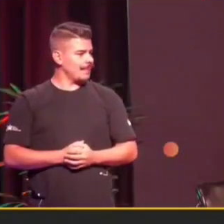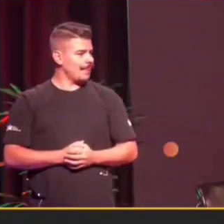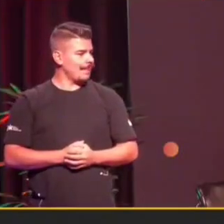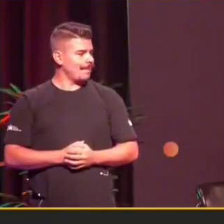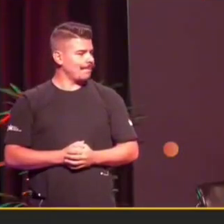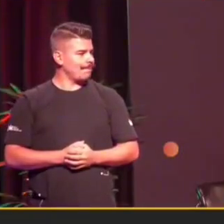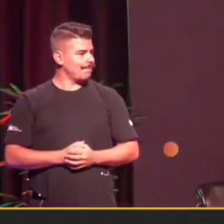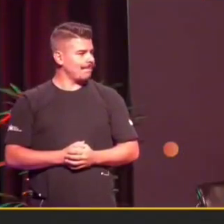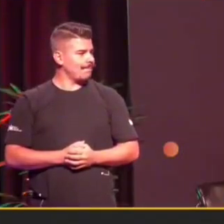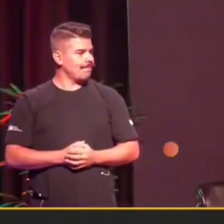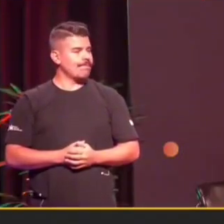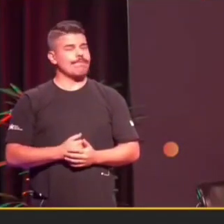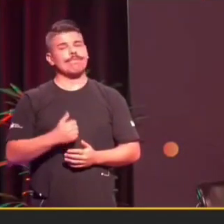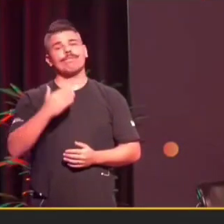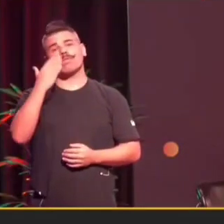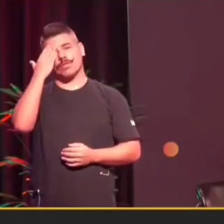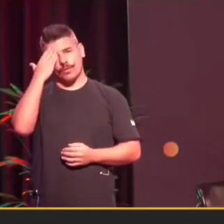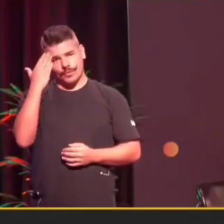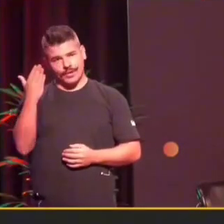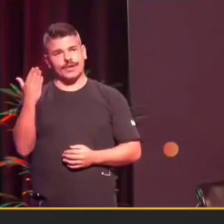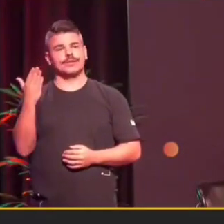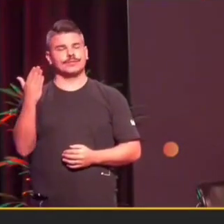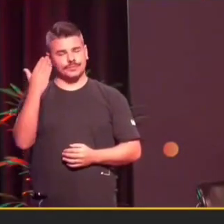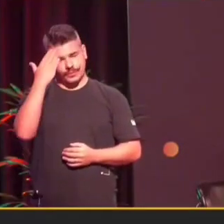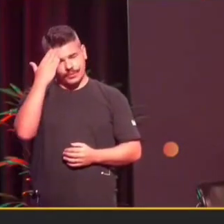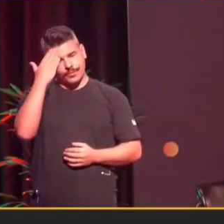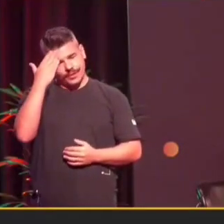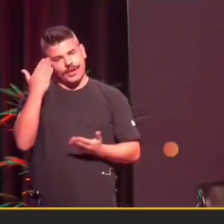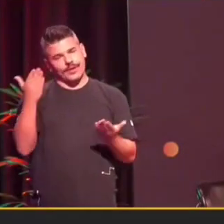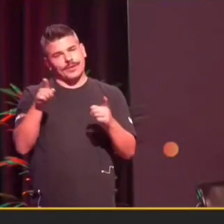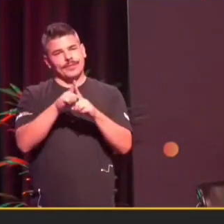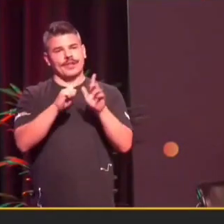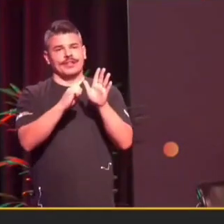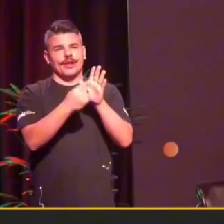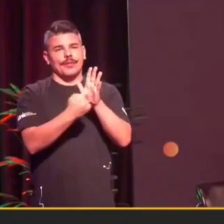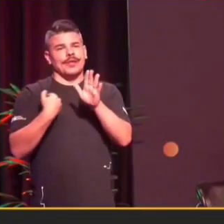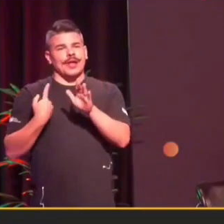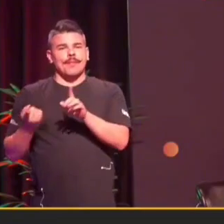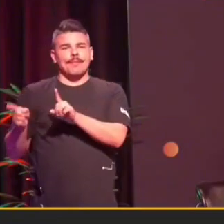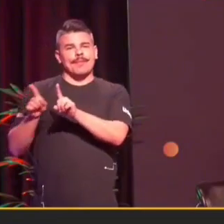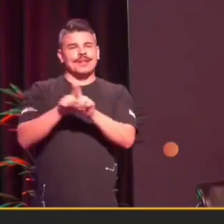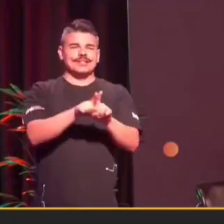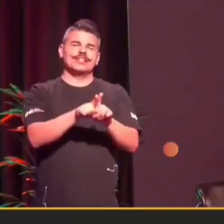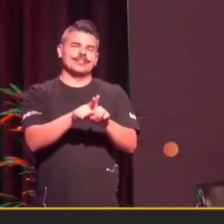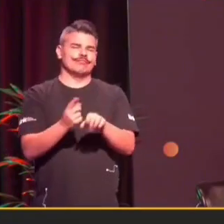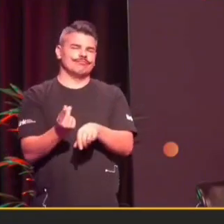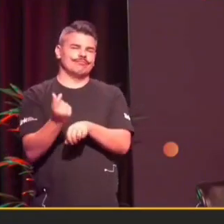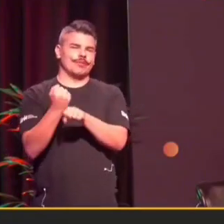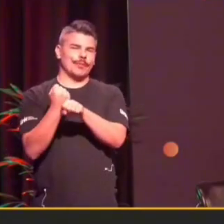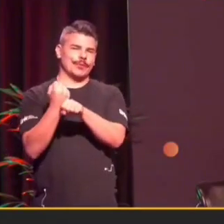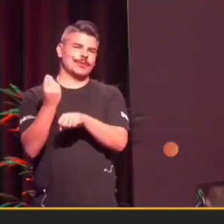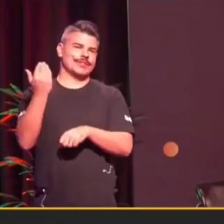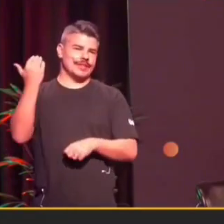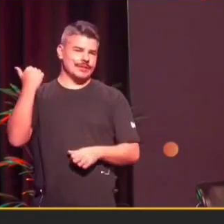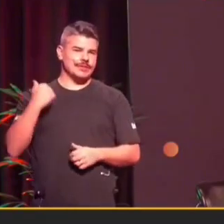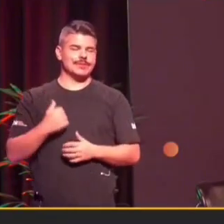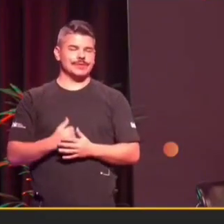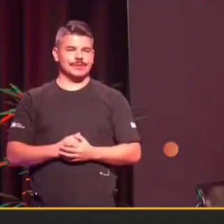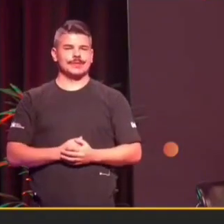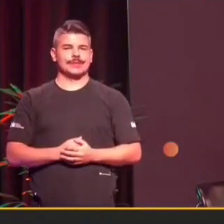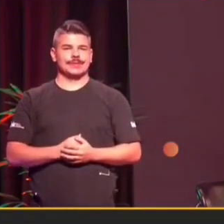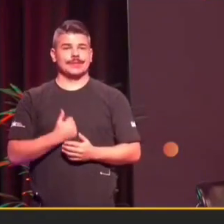Bom, obrigado. Obrigado também, a gente, pela parceria de tantos anos. Eu quero